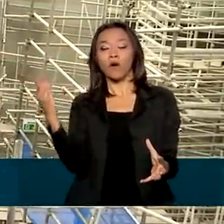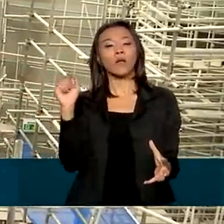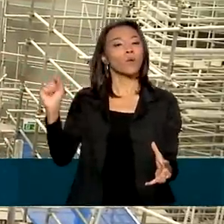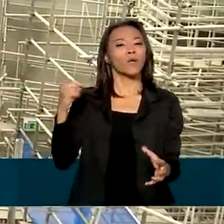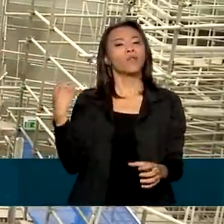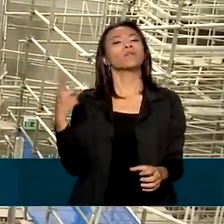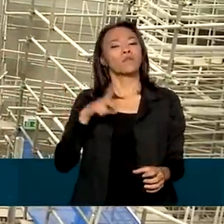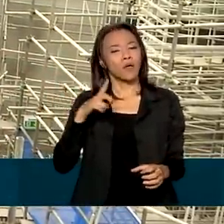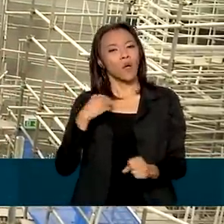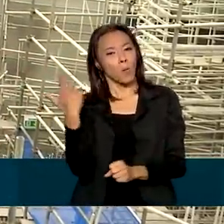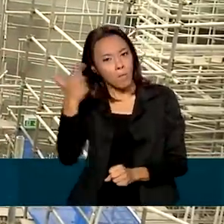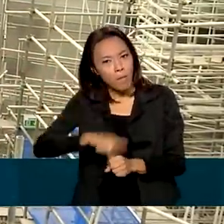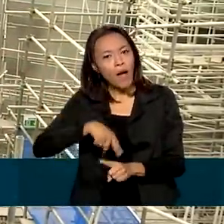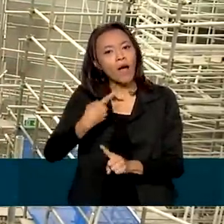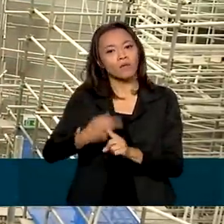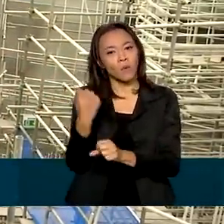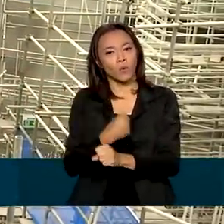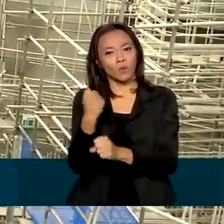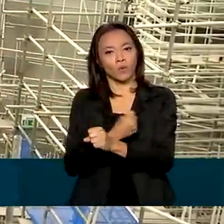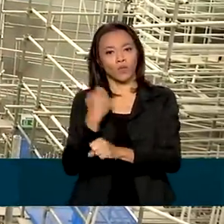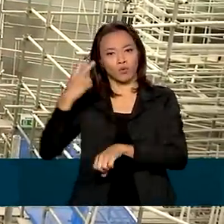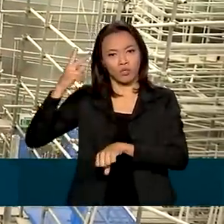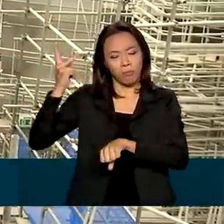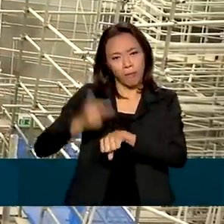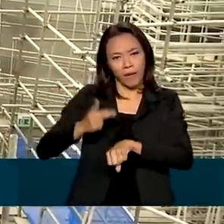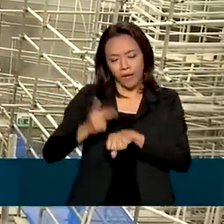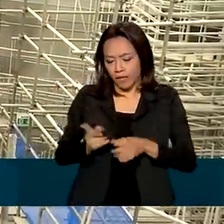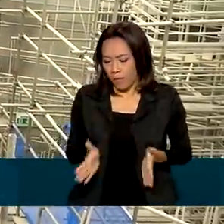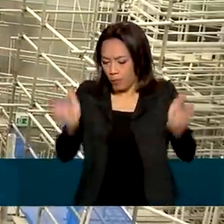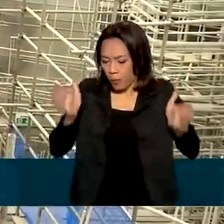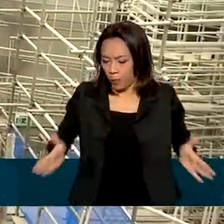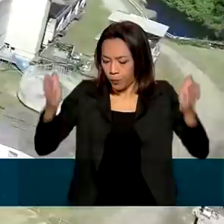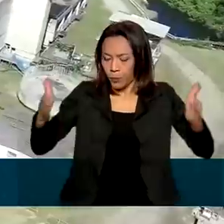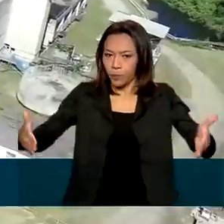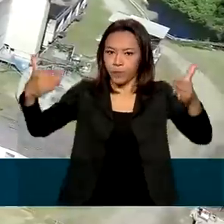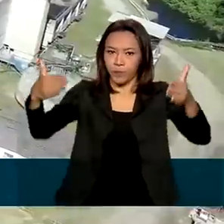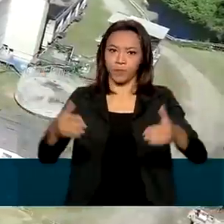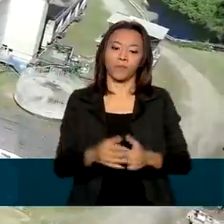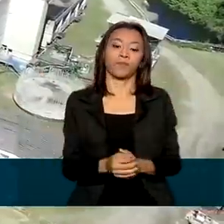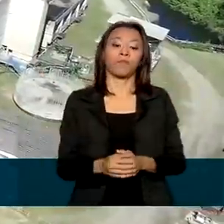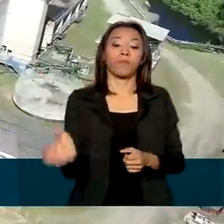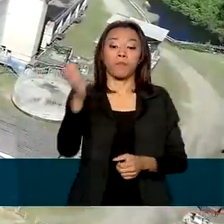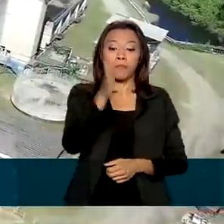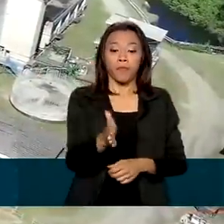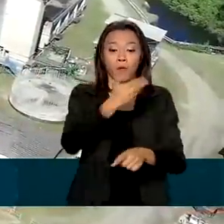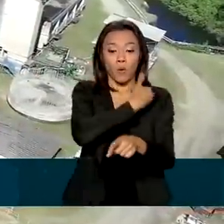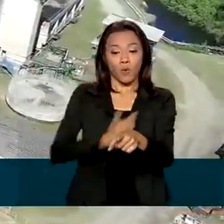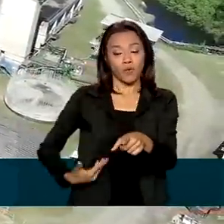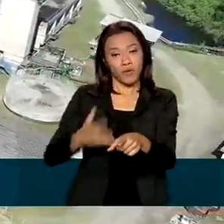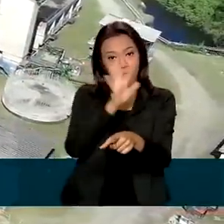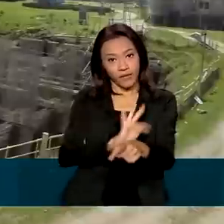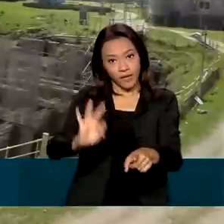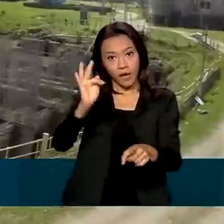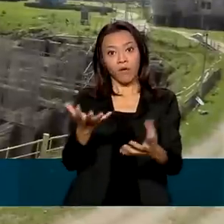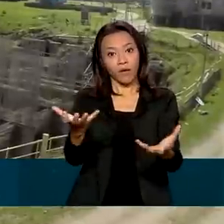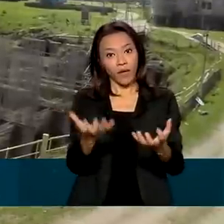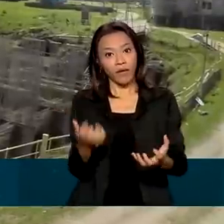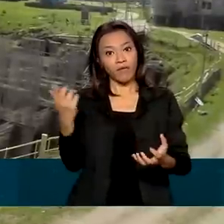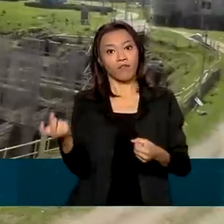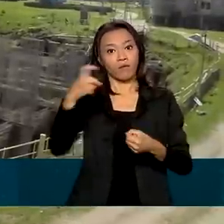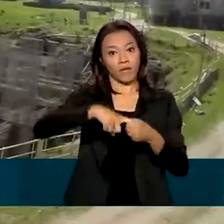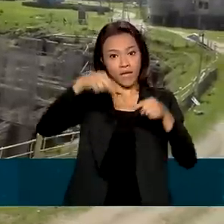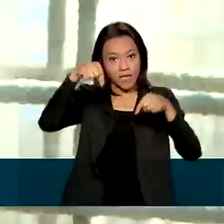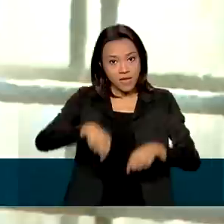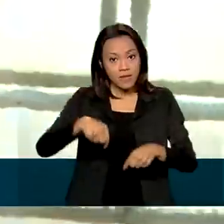ainda terá uma barreira de concreto com 60 centímetros de espessura. O governo federal espera retomar ainda esse ano a